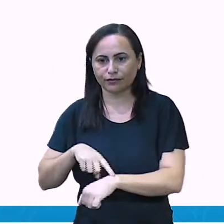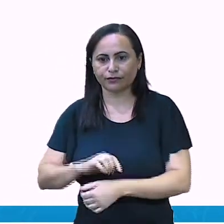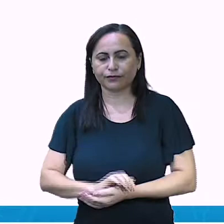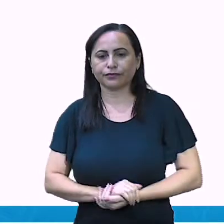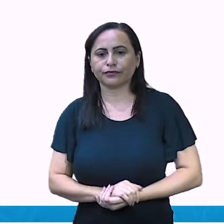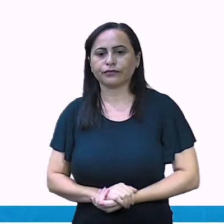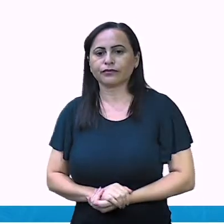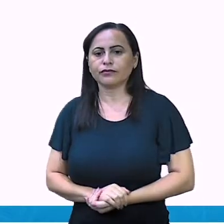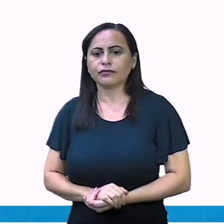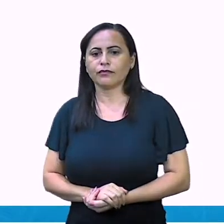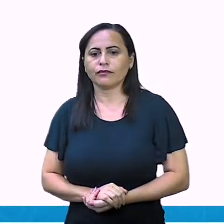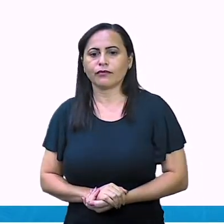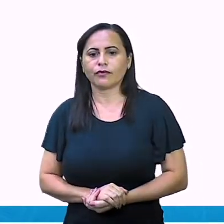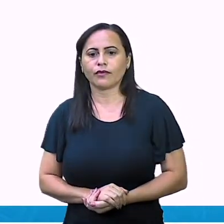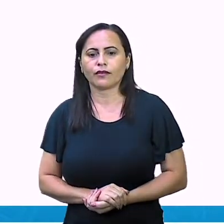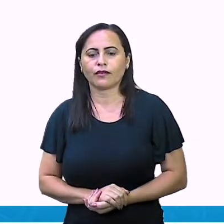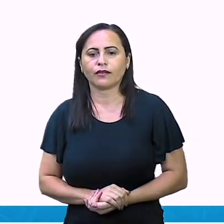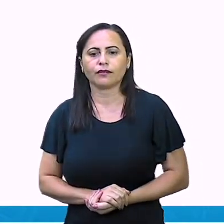Olha,